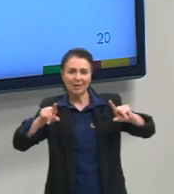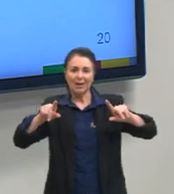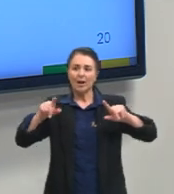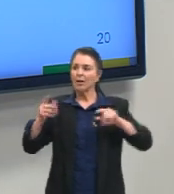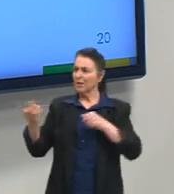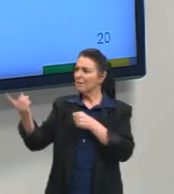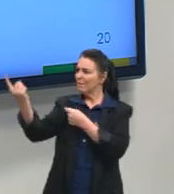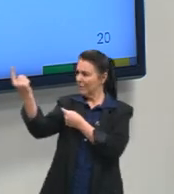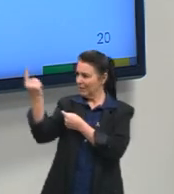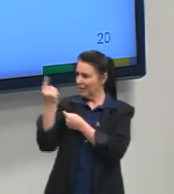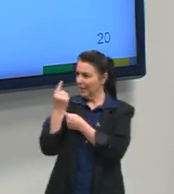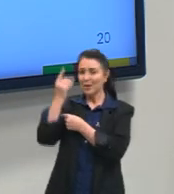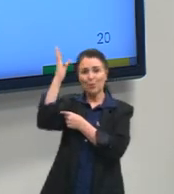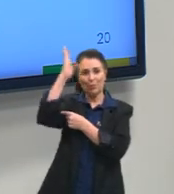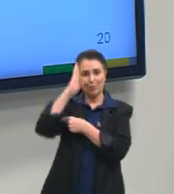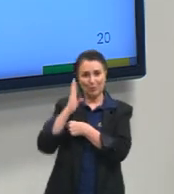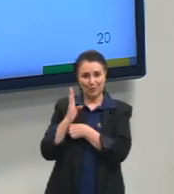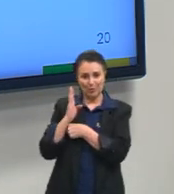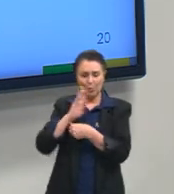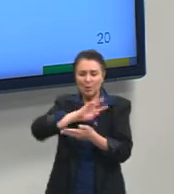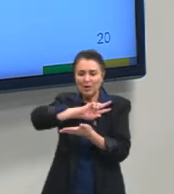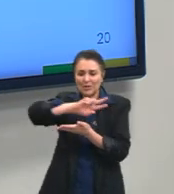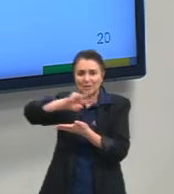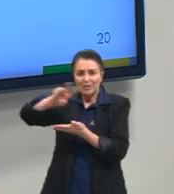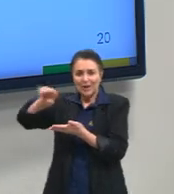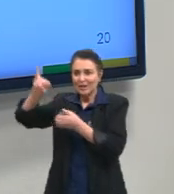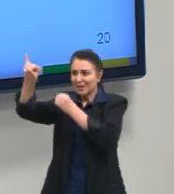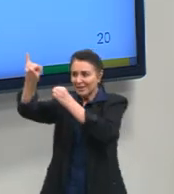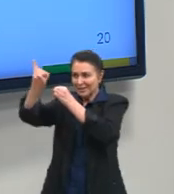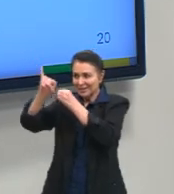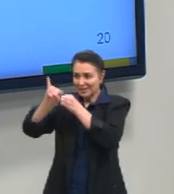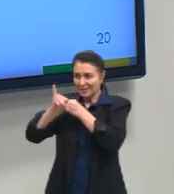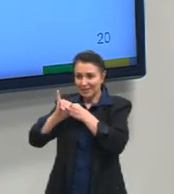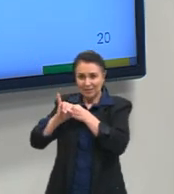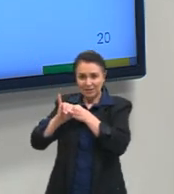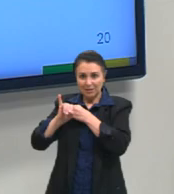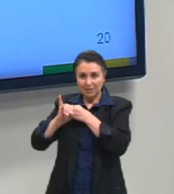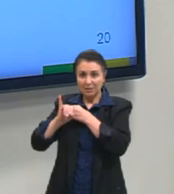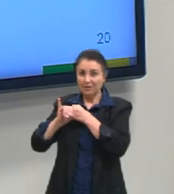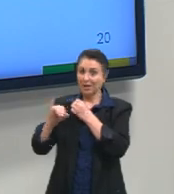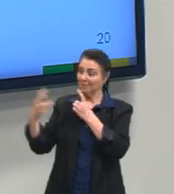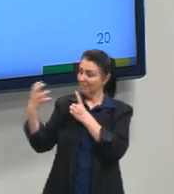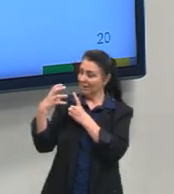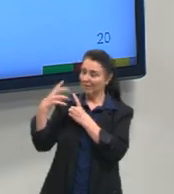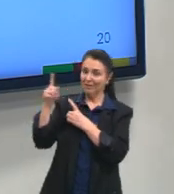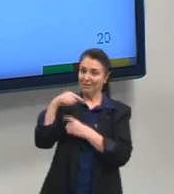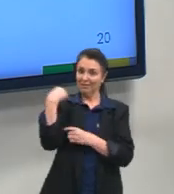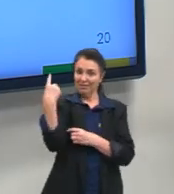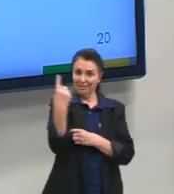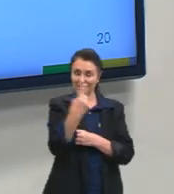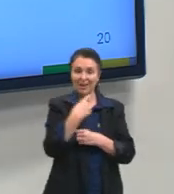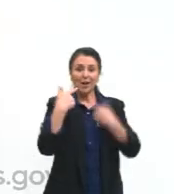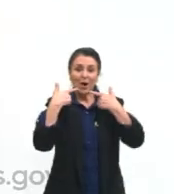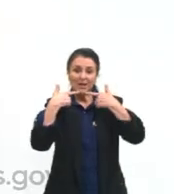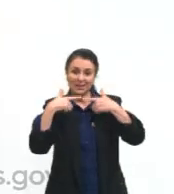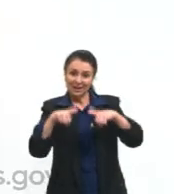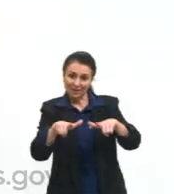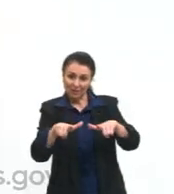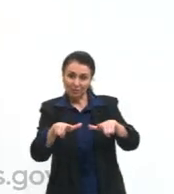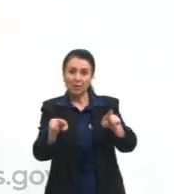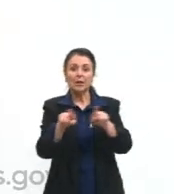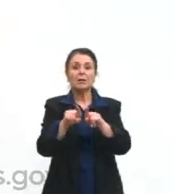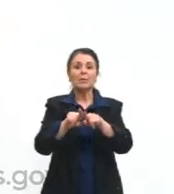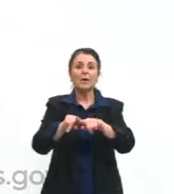para o Brasil com as diversas imigrações vão interferir na nossa língua. Também sobre questões de